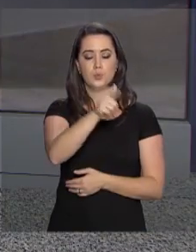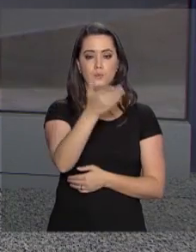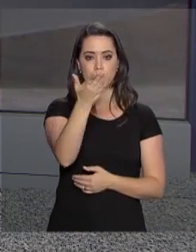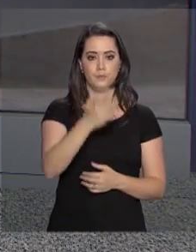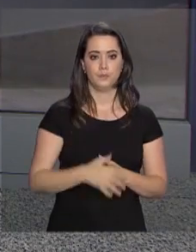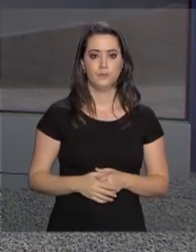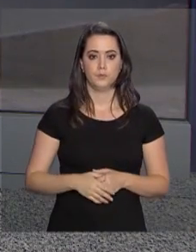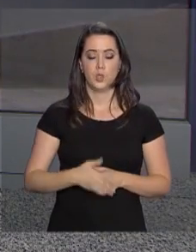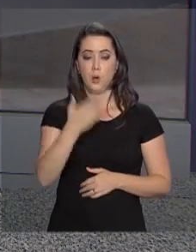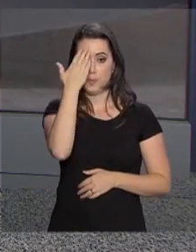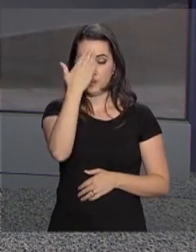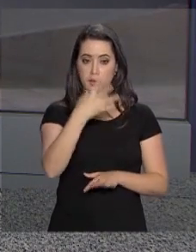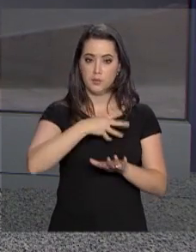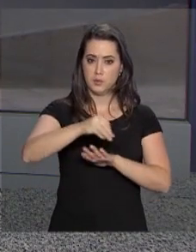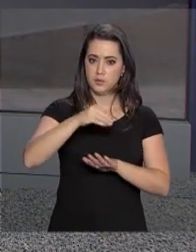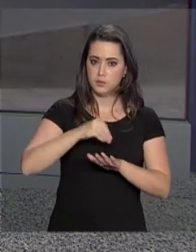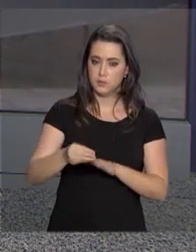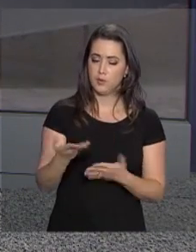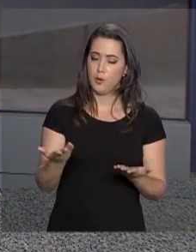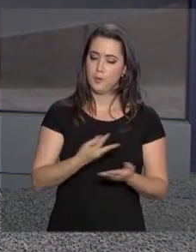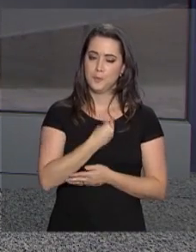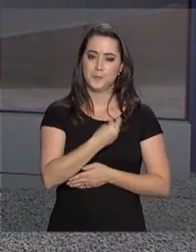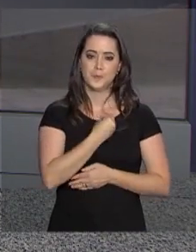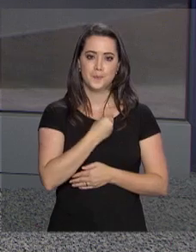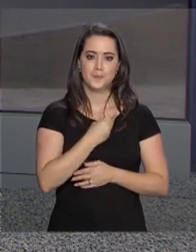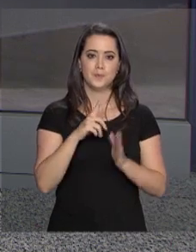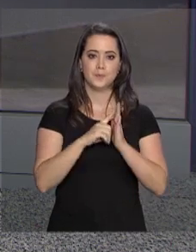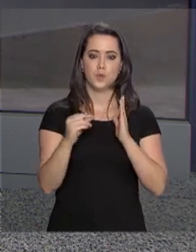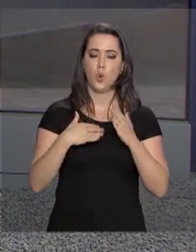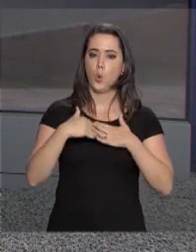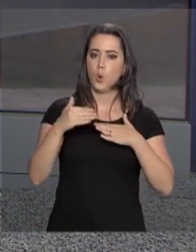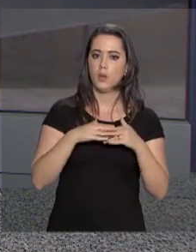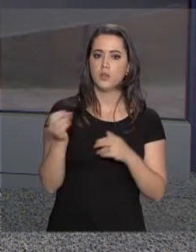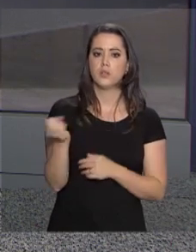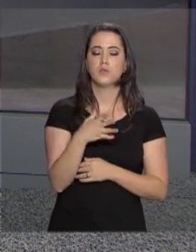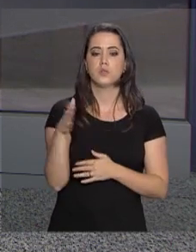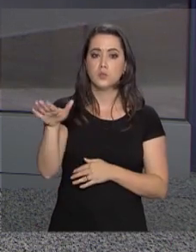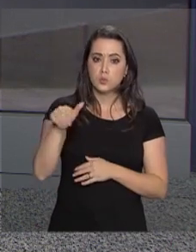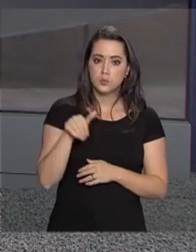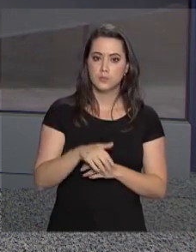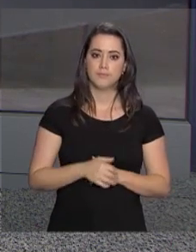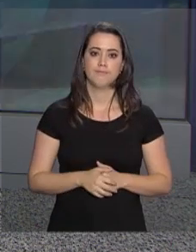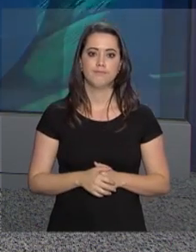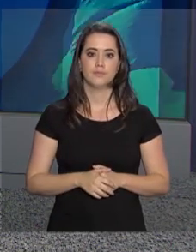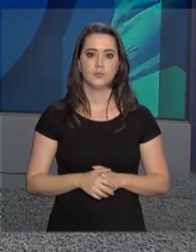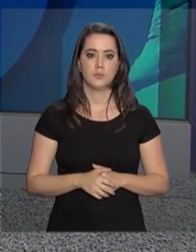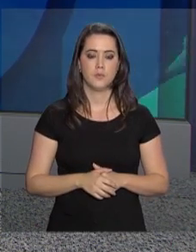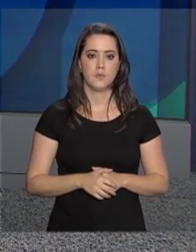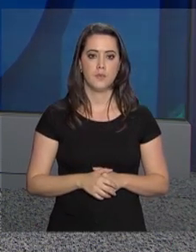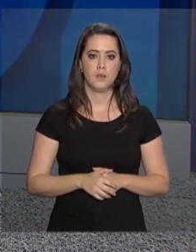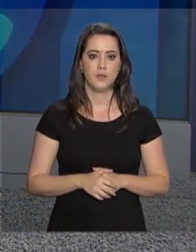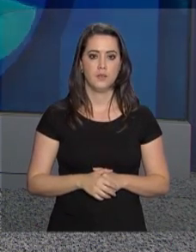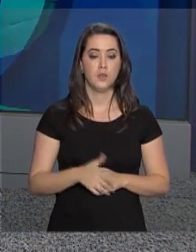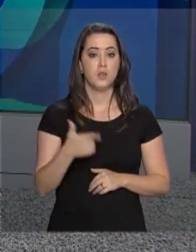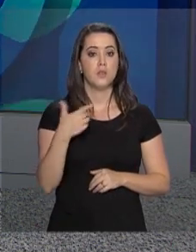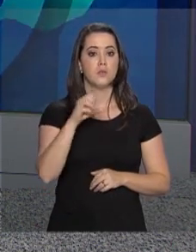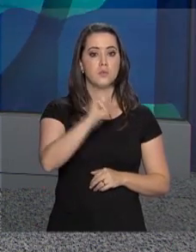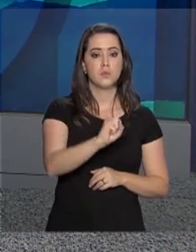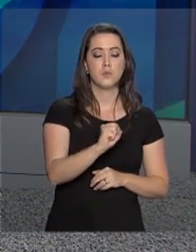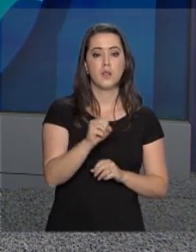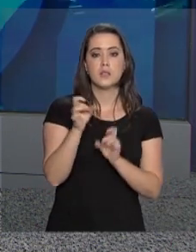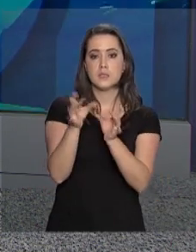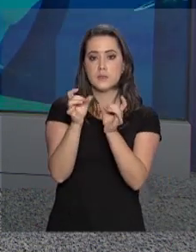você. Daniela, obrigado pelas informações ao vivo do Palácio do Planalto. Qualquer novidade é só nos chamar. Obrigado. Em 2018,